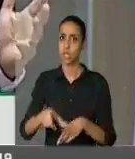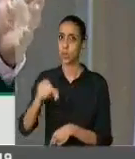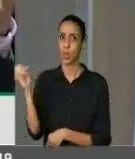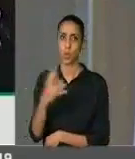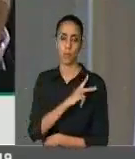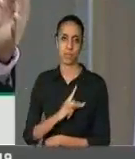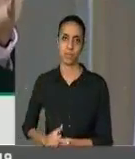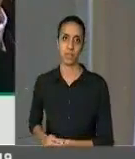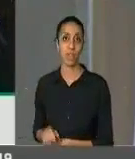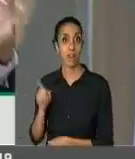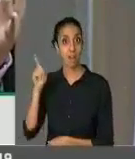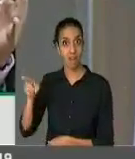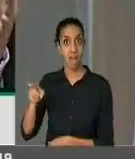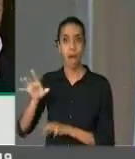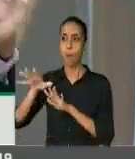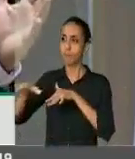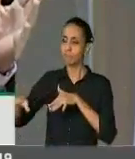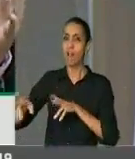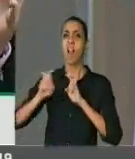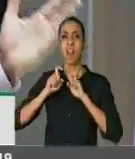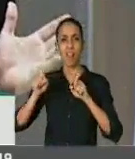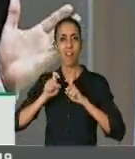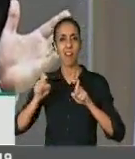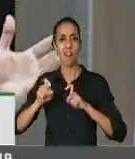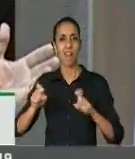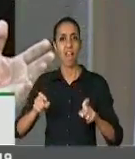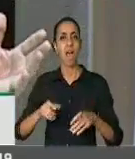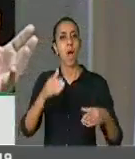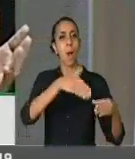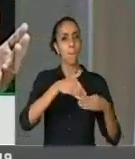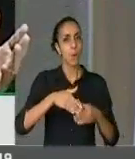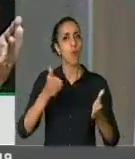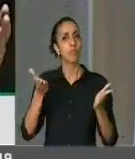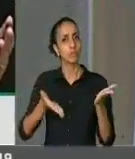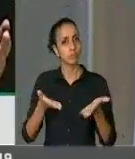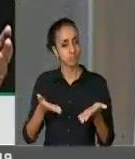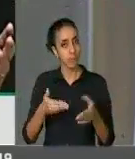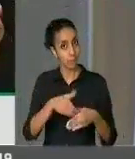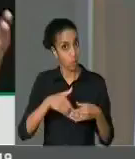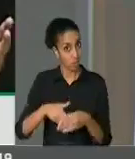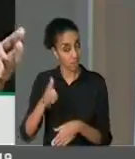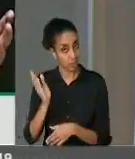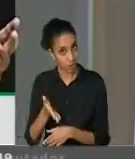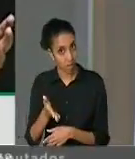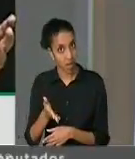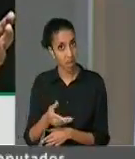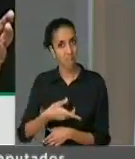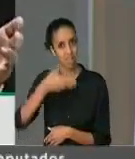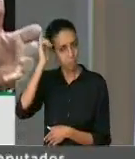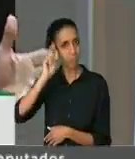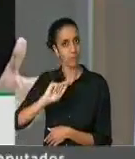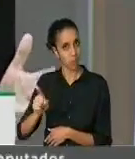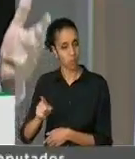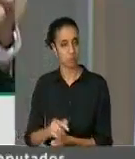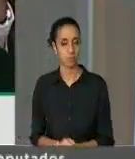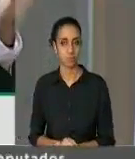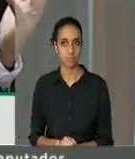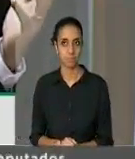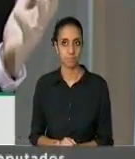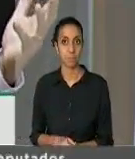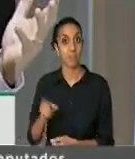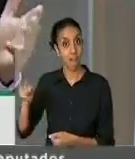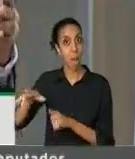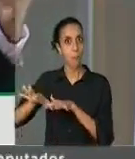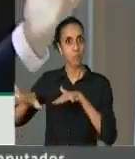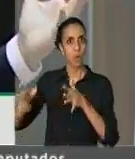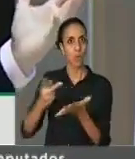vibrou, diretas já, fora Temer. E essa foi a manifestação que reuniu,